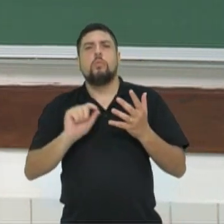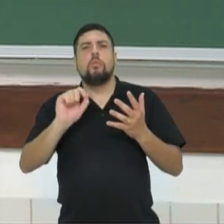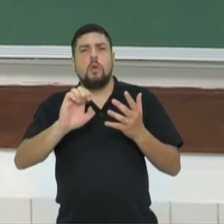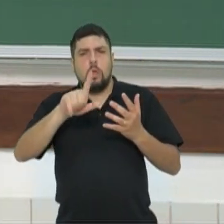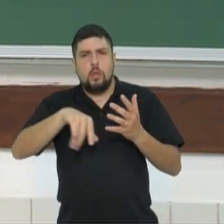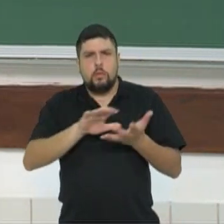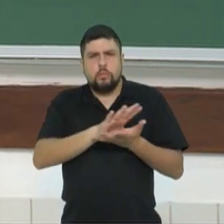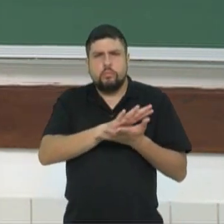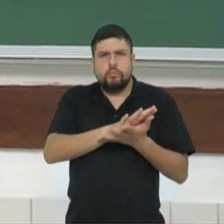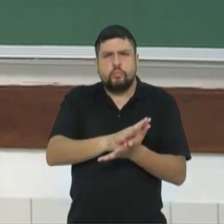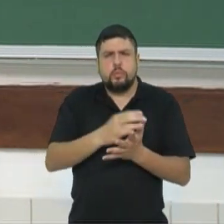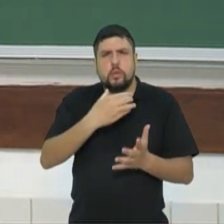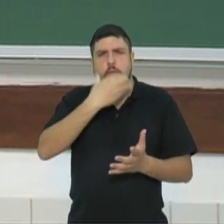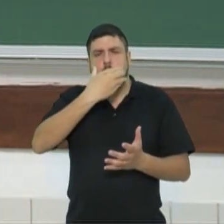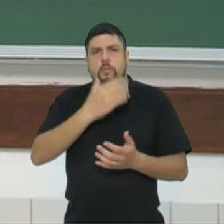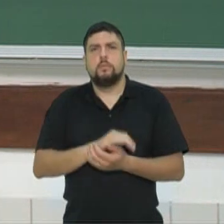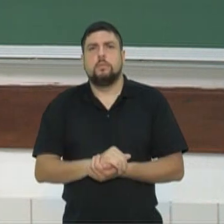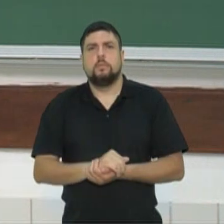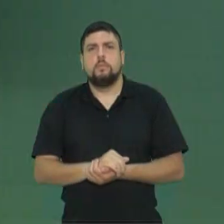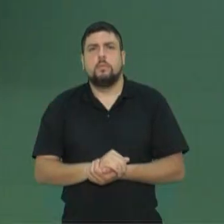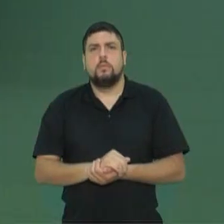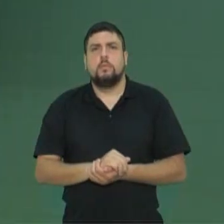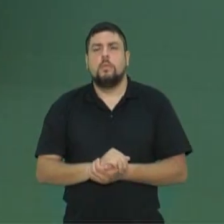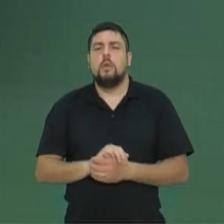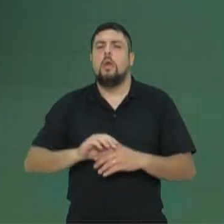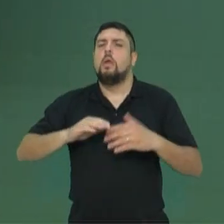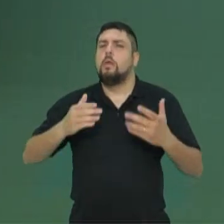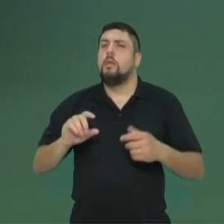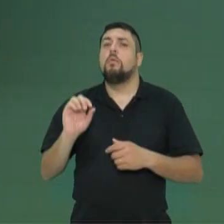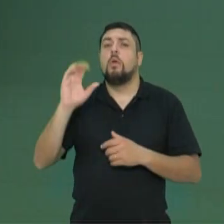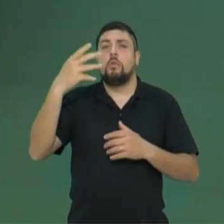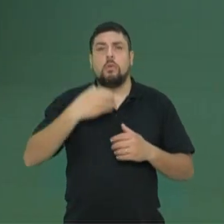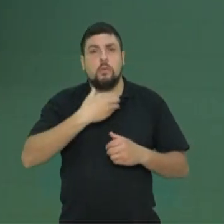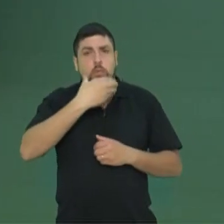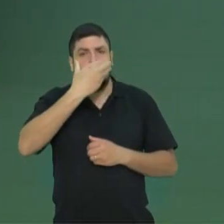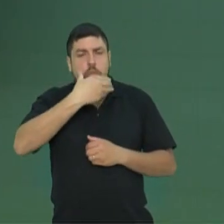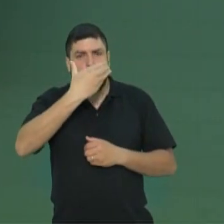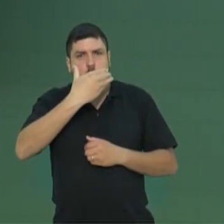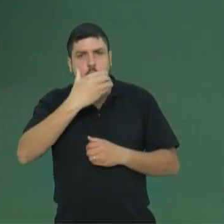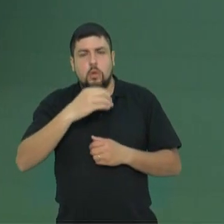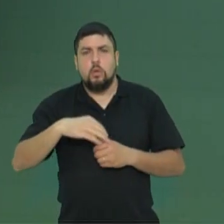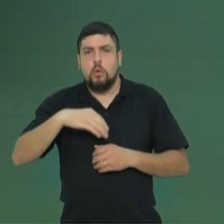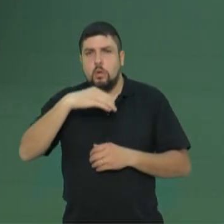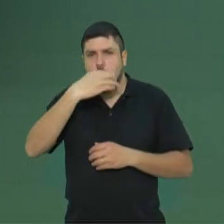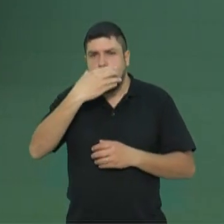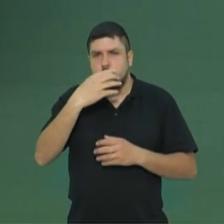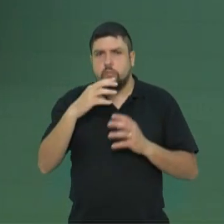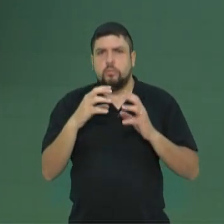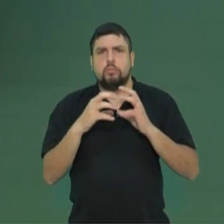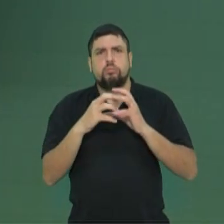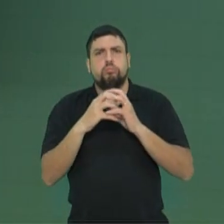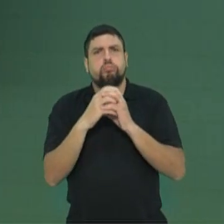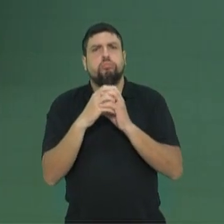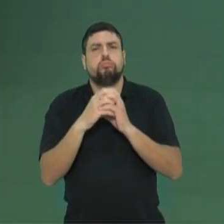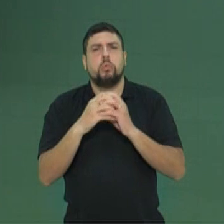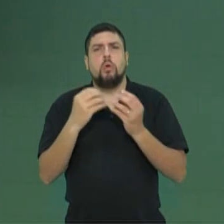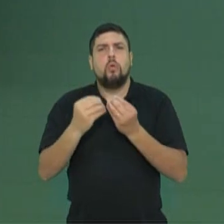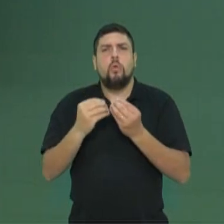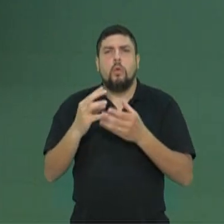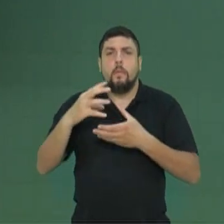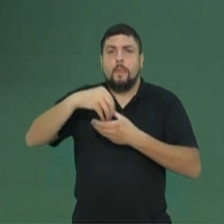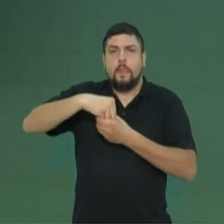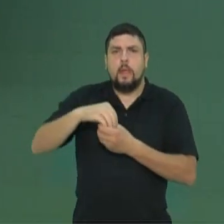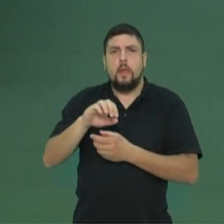químicas e etc. Então o que acontece com os frutos? Os frutos, o amadurecimento está ligado ao etileno, o etileno que é um